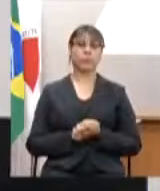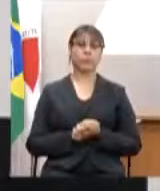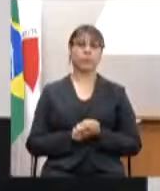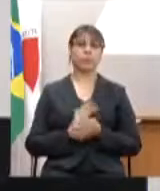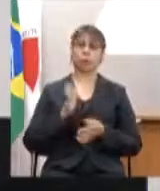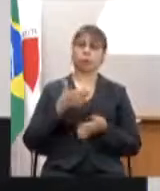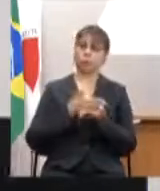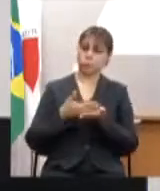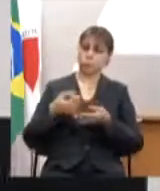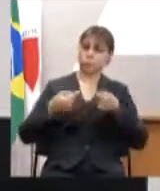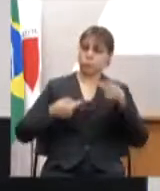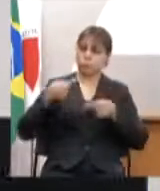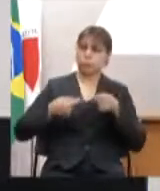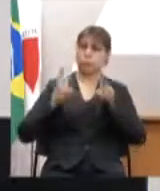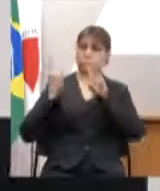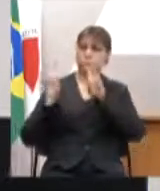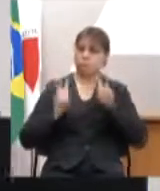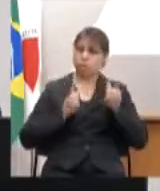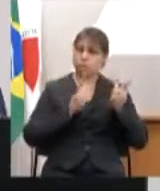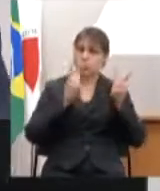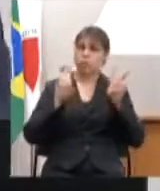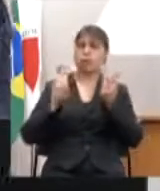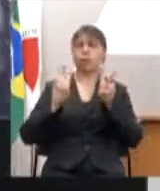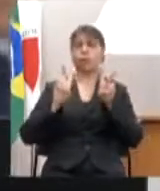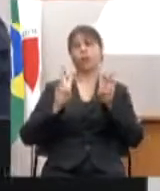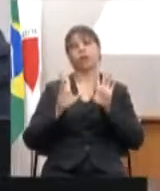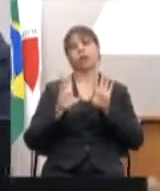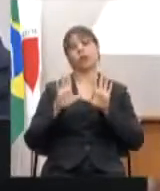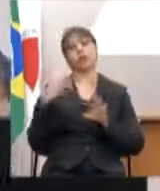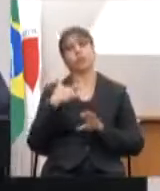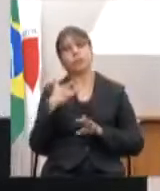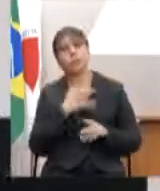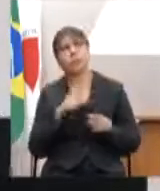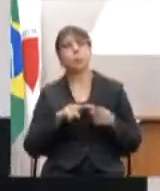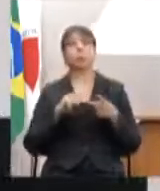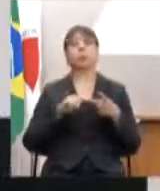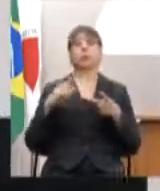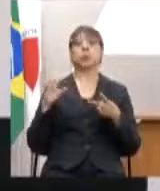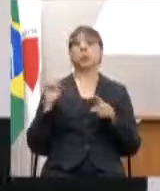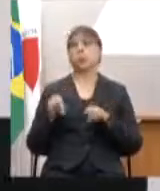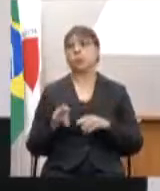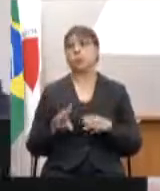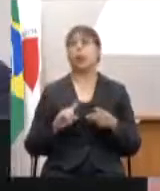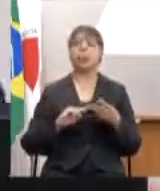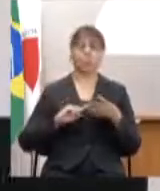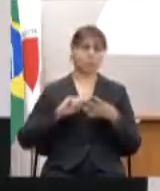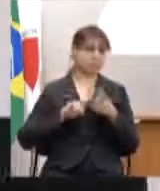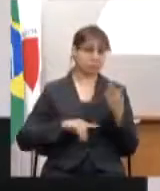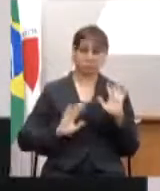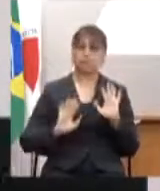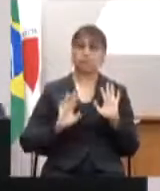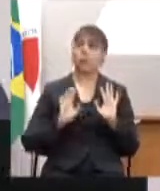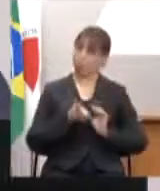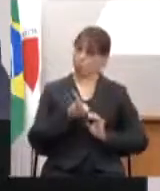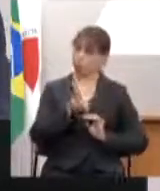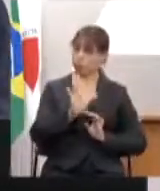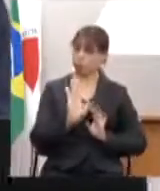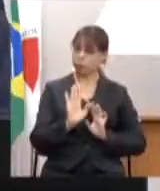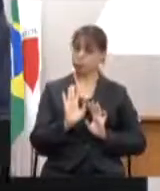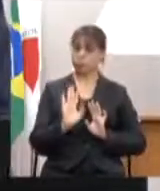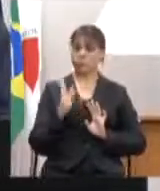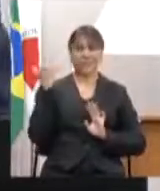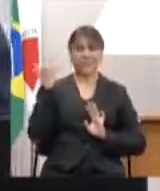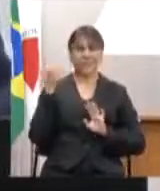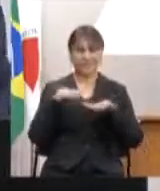discutindo várias temáticas, saúde, educação, esses trabalhos continuam. Essa audiência, que no início, era